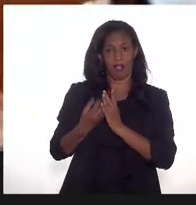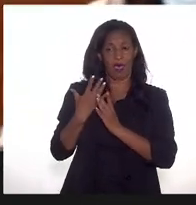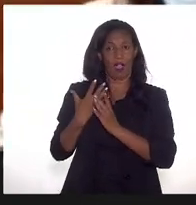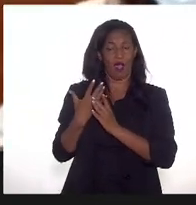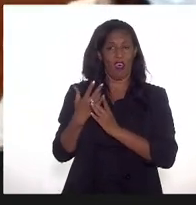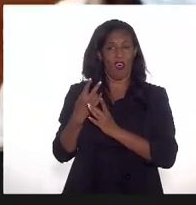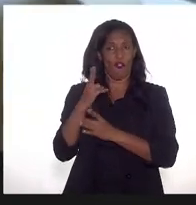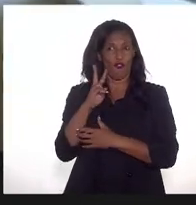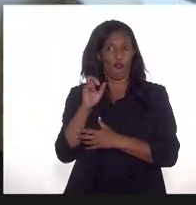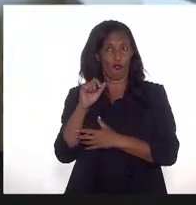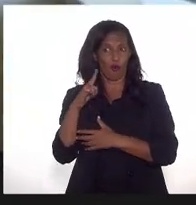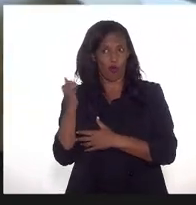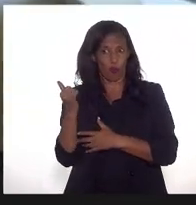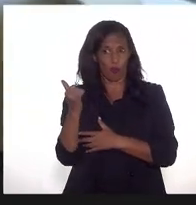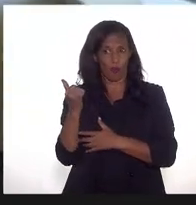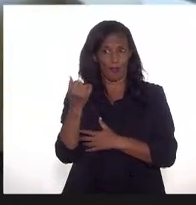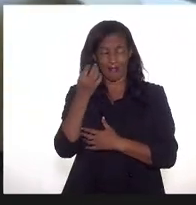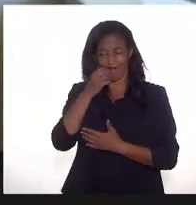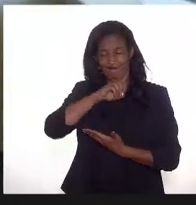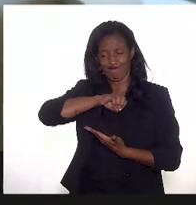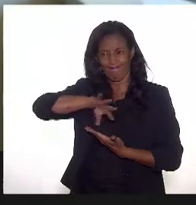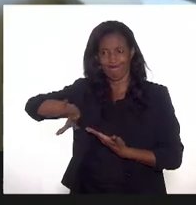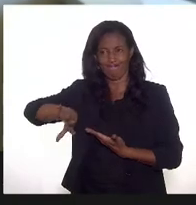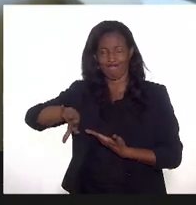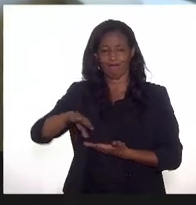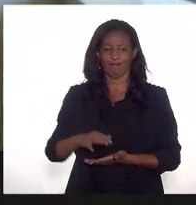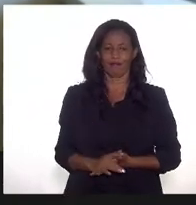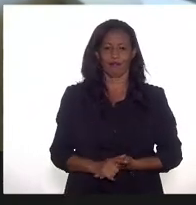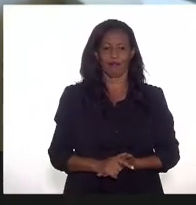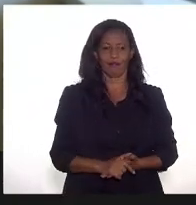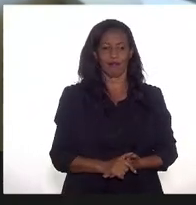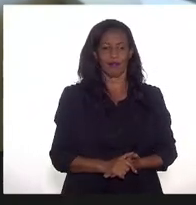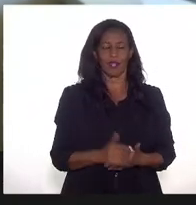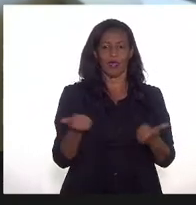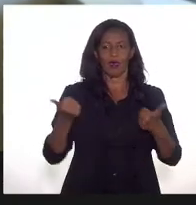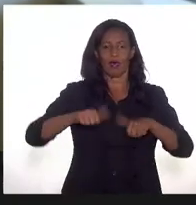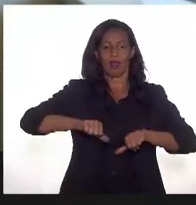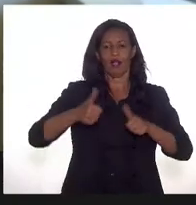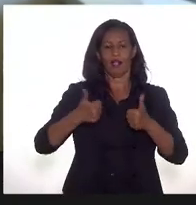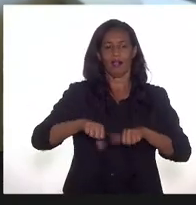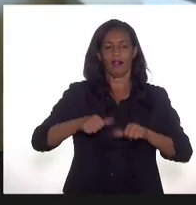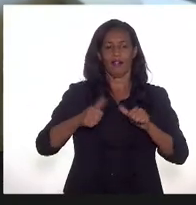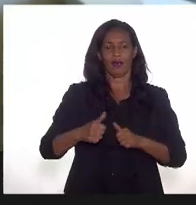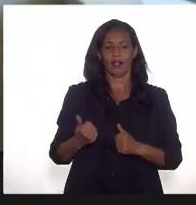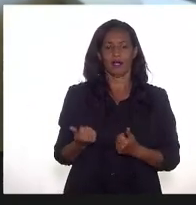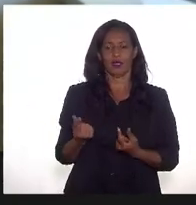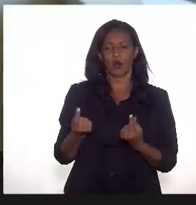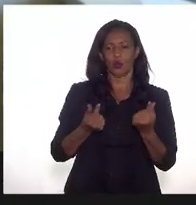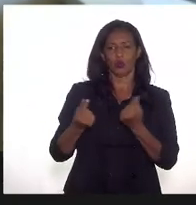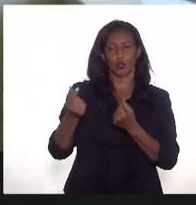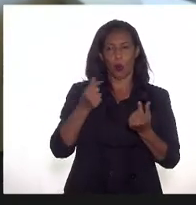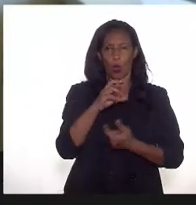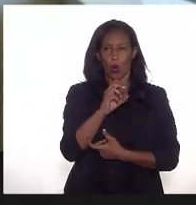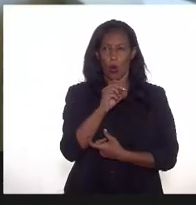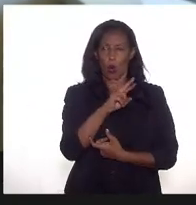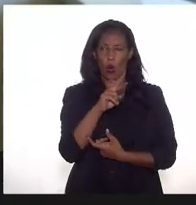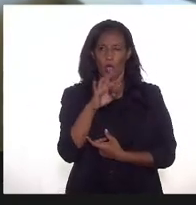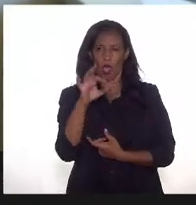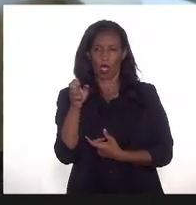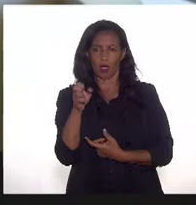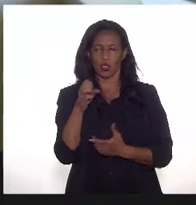também a questão específica da avaliação dos preços das correntes, a